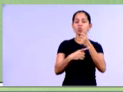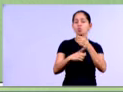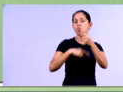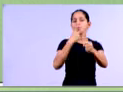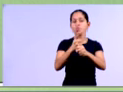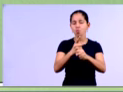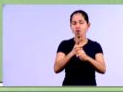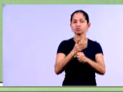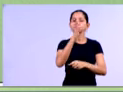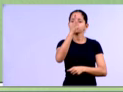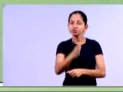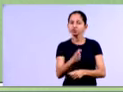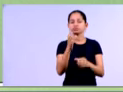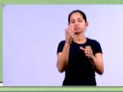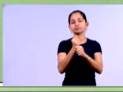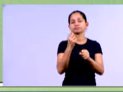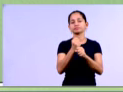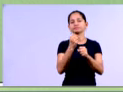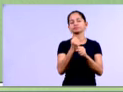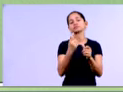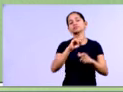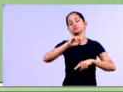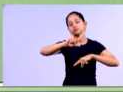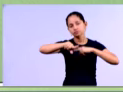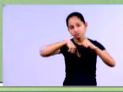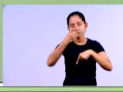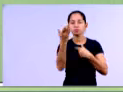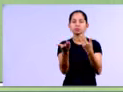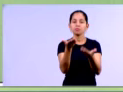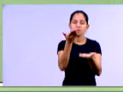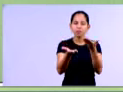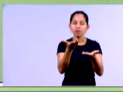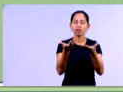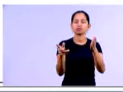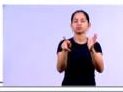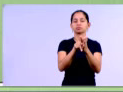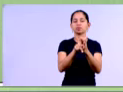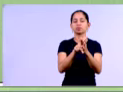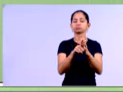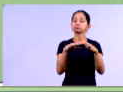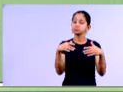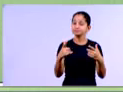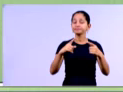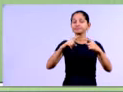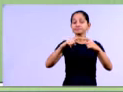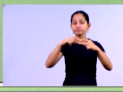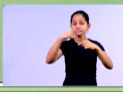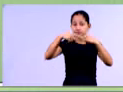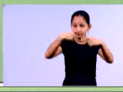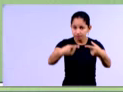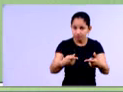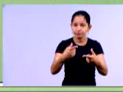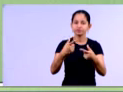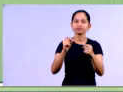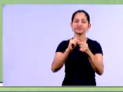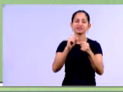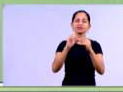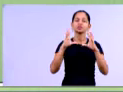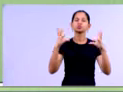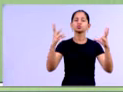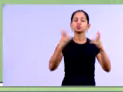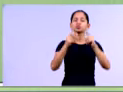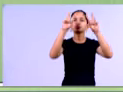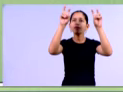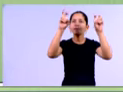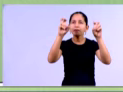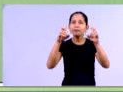demonstração contábil, né? Após o balanço patrimonial. Bem, gente. Então, após aí a revisão das nossas